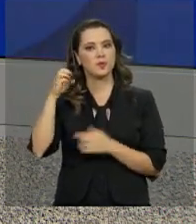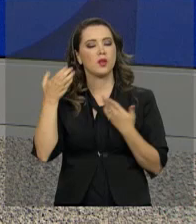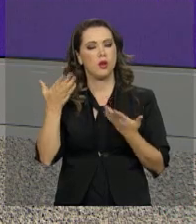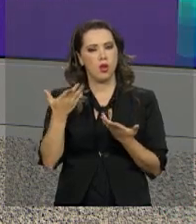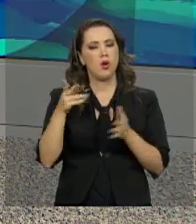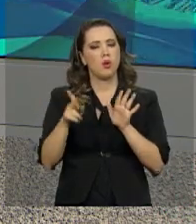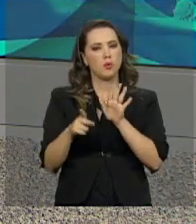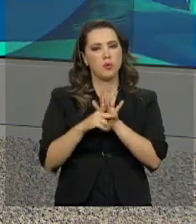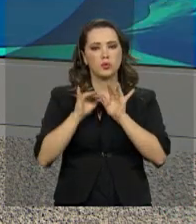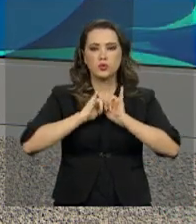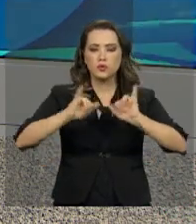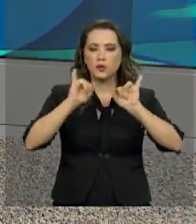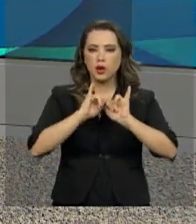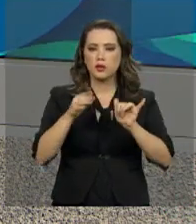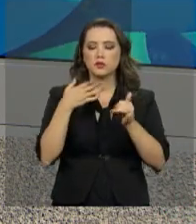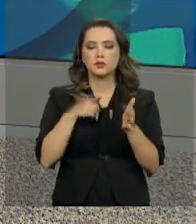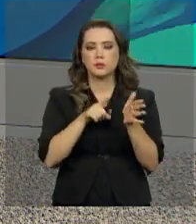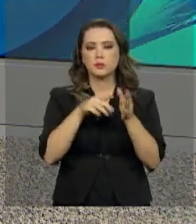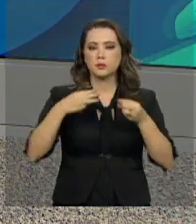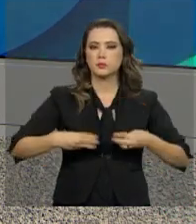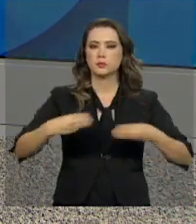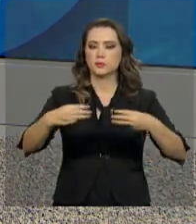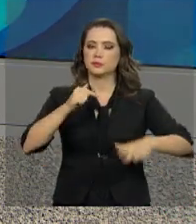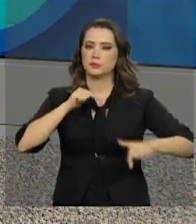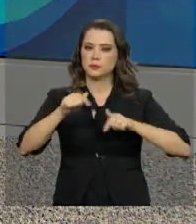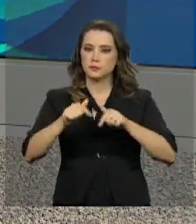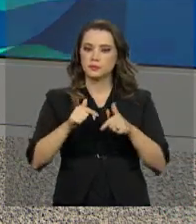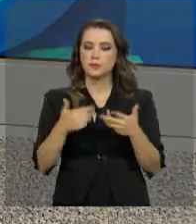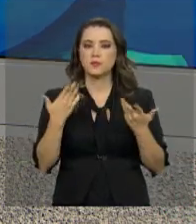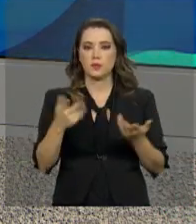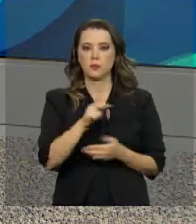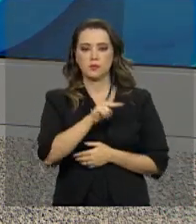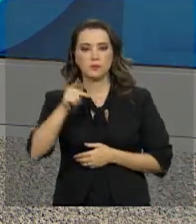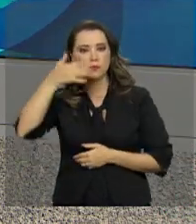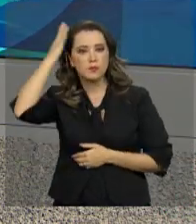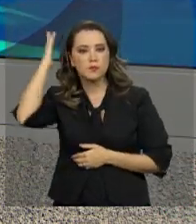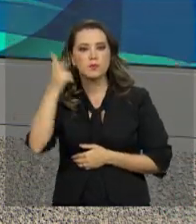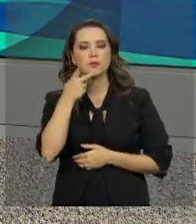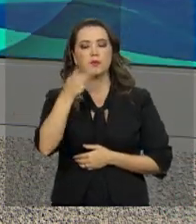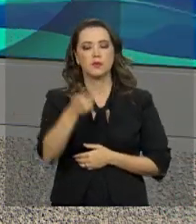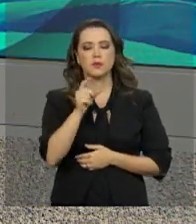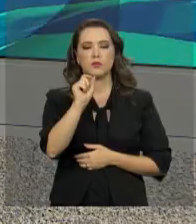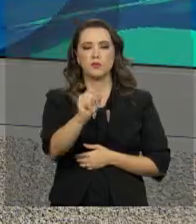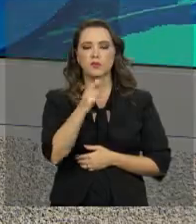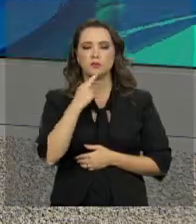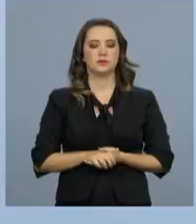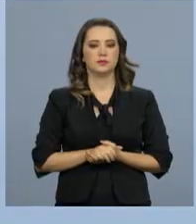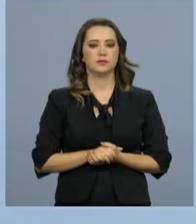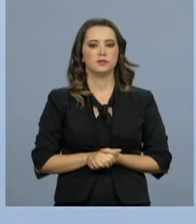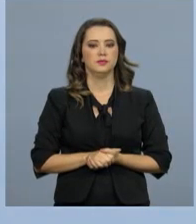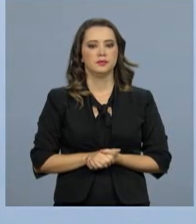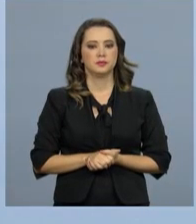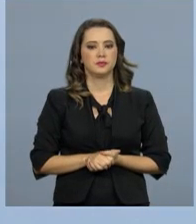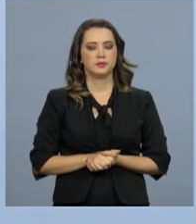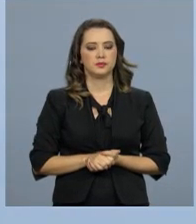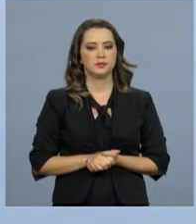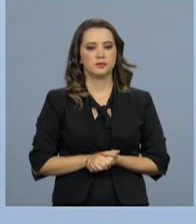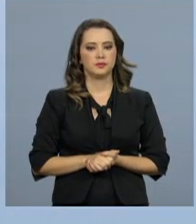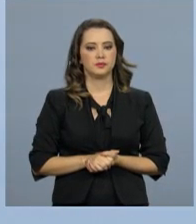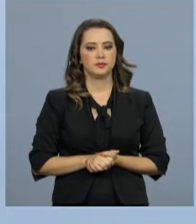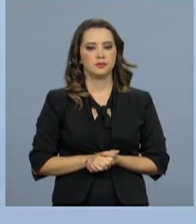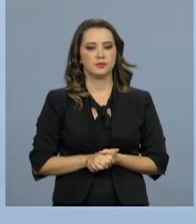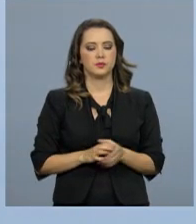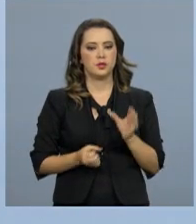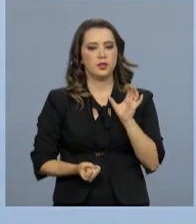dados foram divulgados agora há pouco pelo Ministério do Trabalho. E o presidente Michel Temer comentou o resultado. Aliás, a criação de